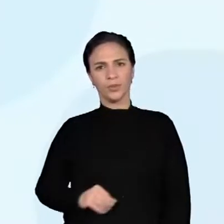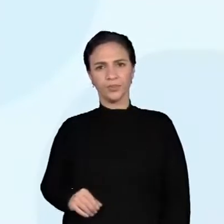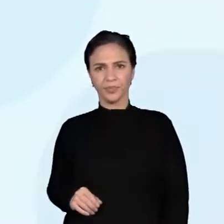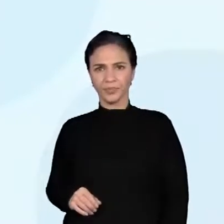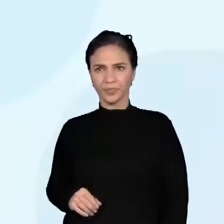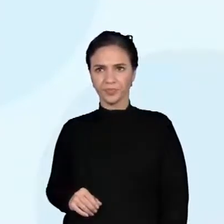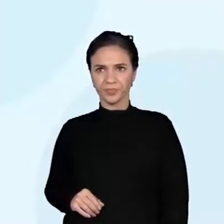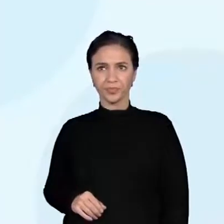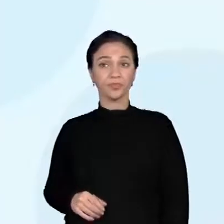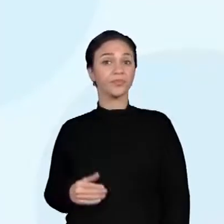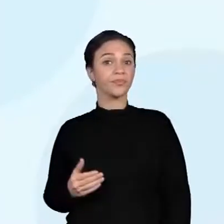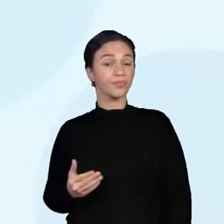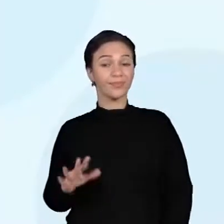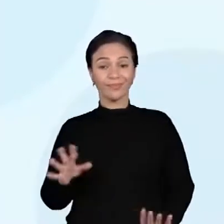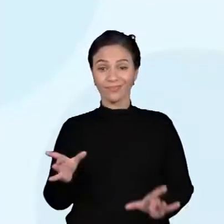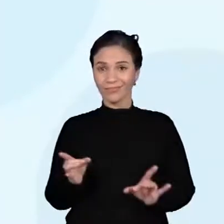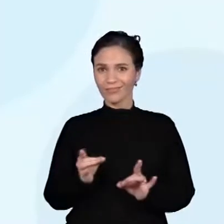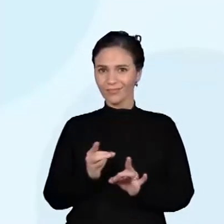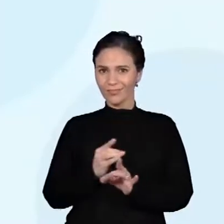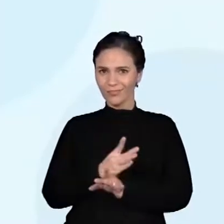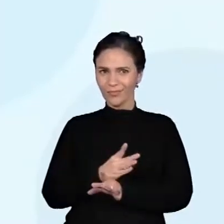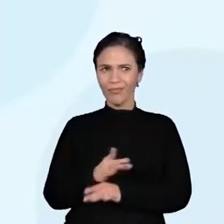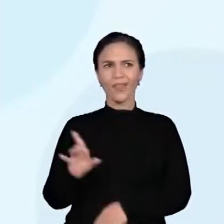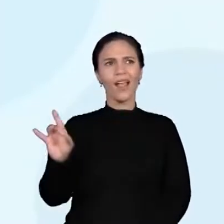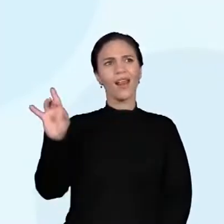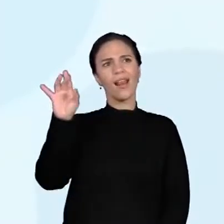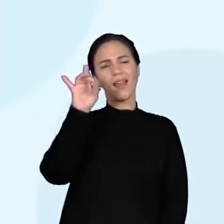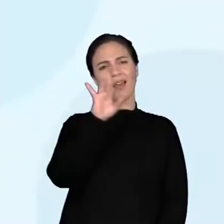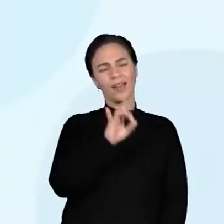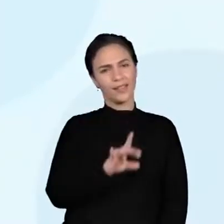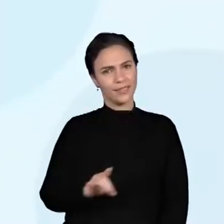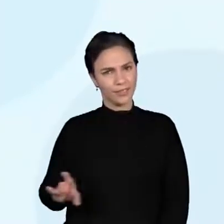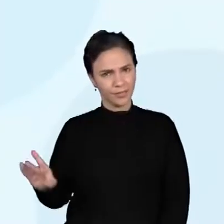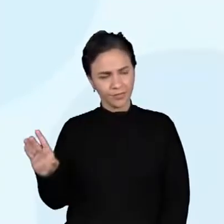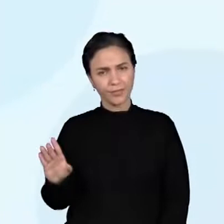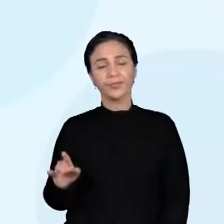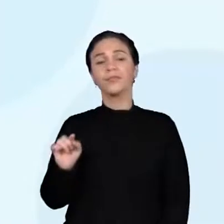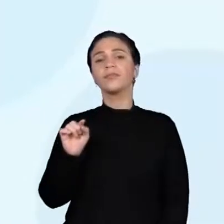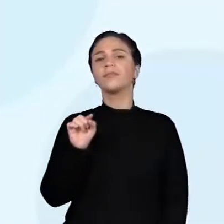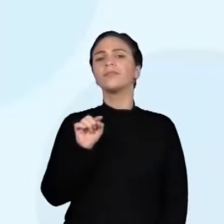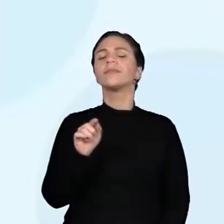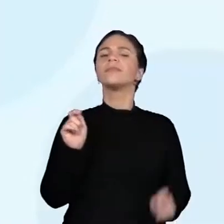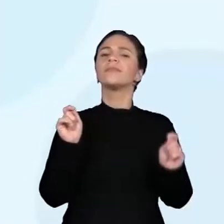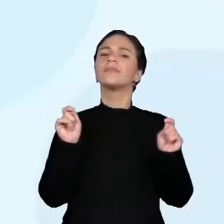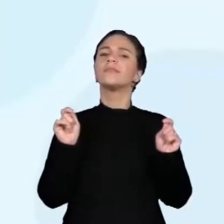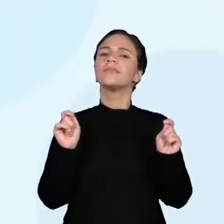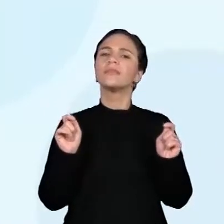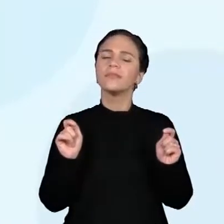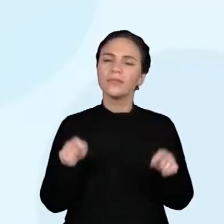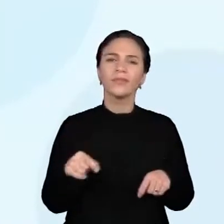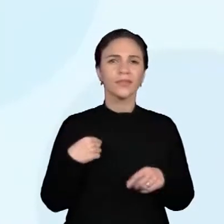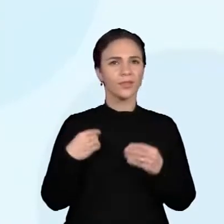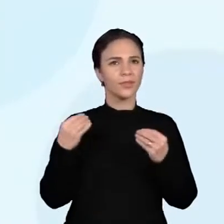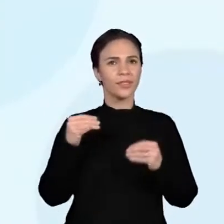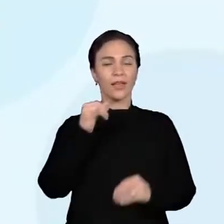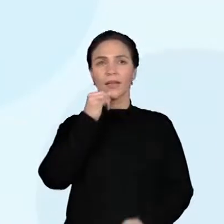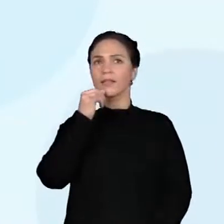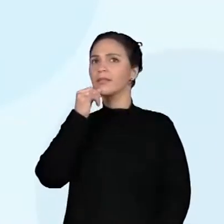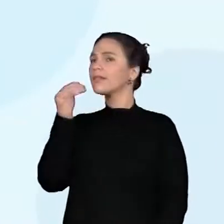E aí, terminando de fazer todas as contas do seu livro, vocês começam, eu fiz até um exemplo,